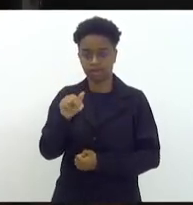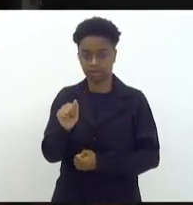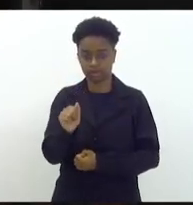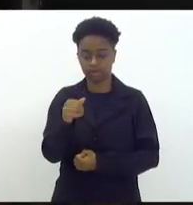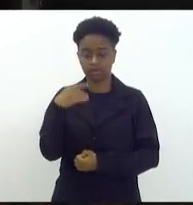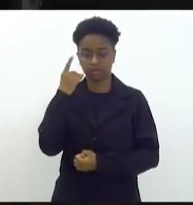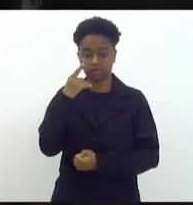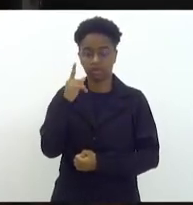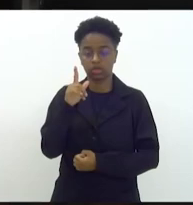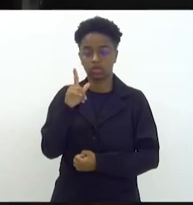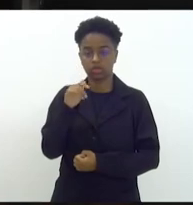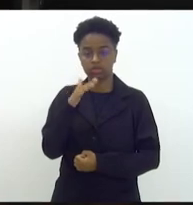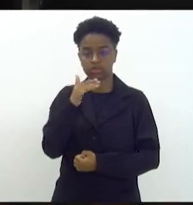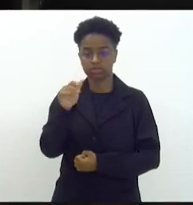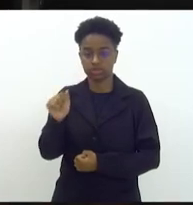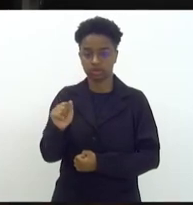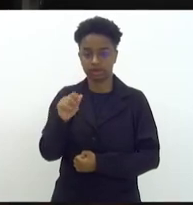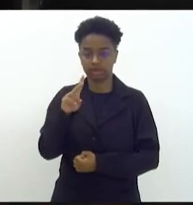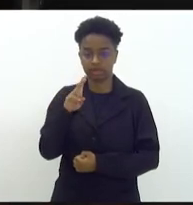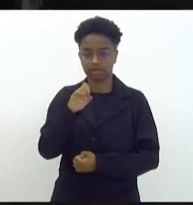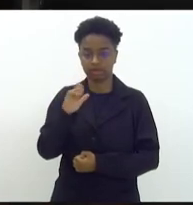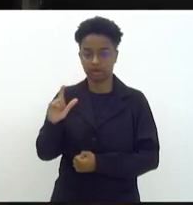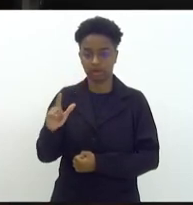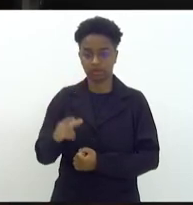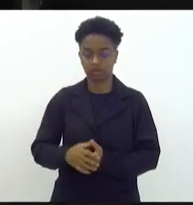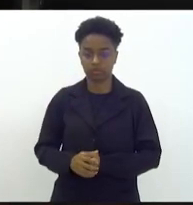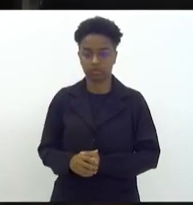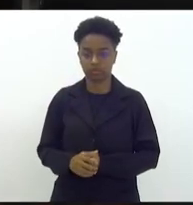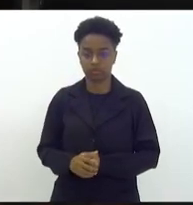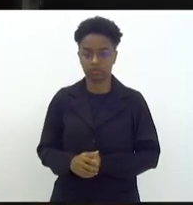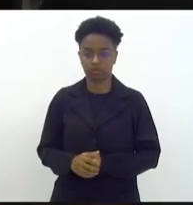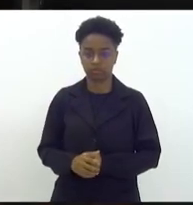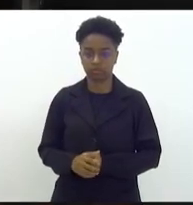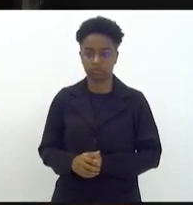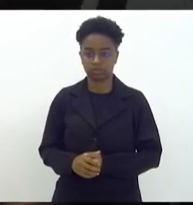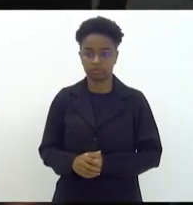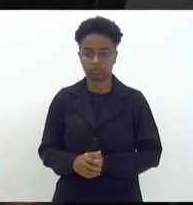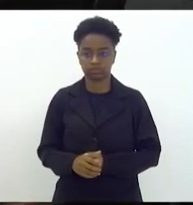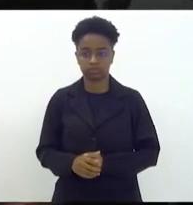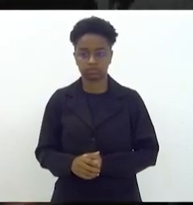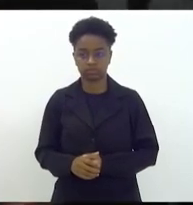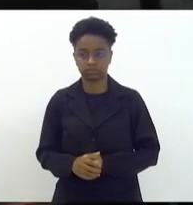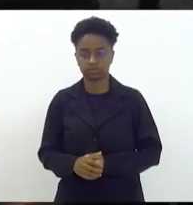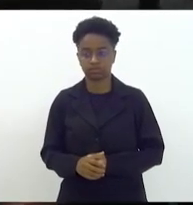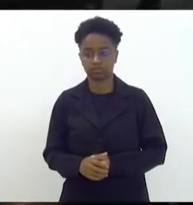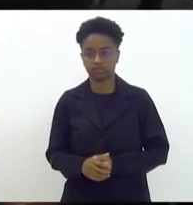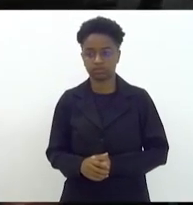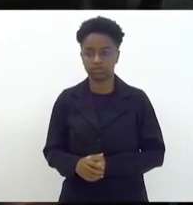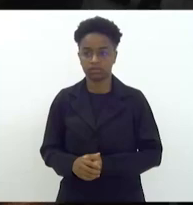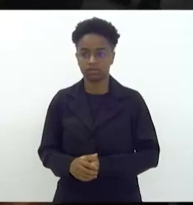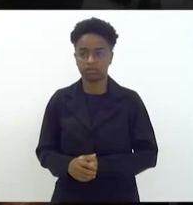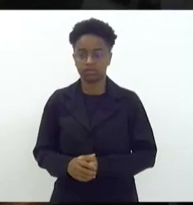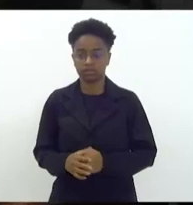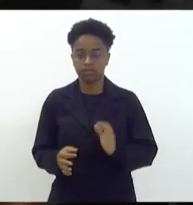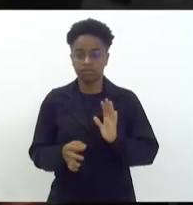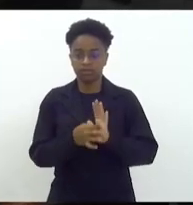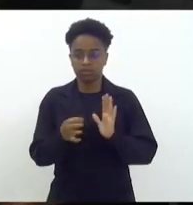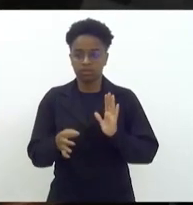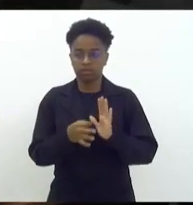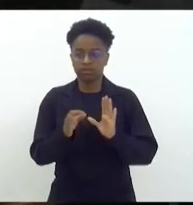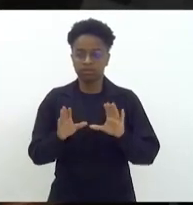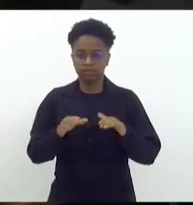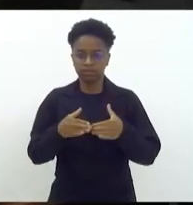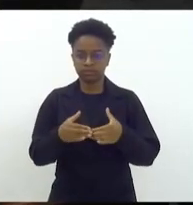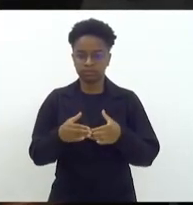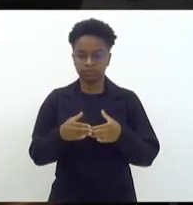deputado Alucinha, deputado Valdo Seaza, deputado Val Seaza, o parecer pela Comissão de